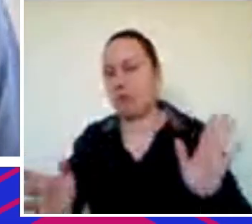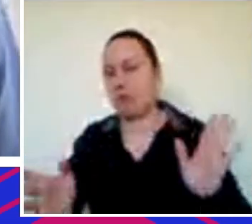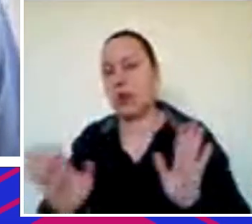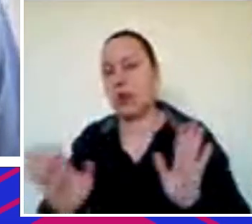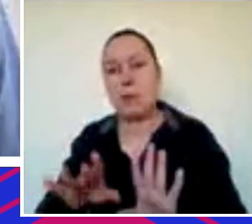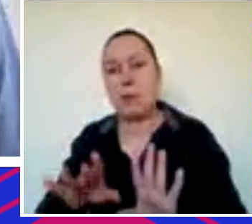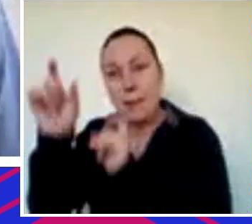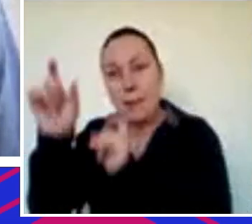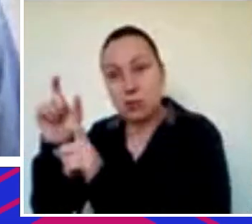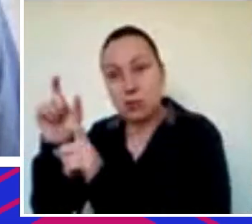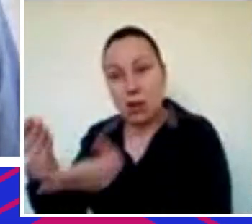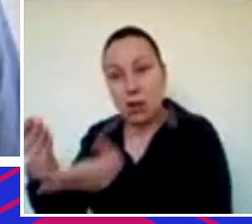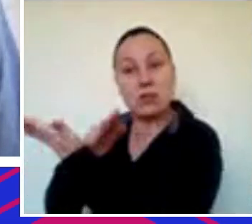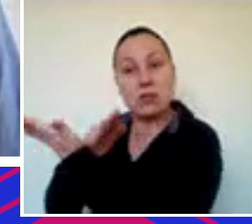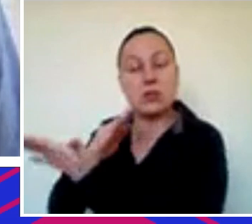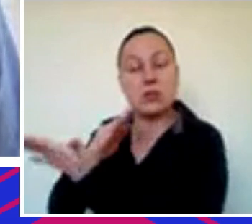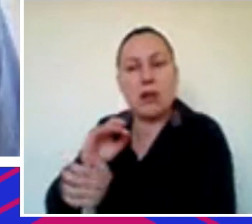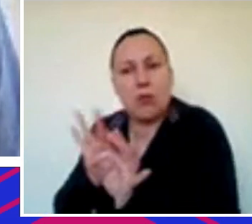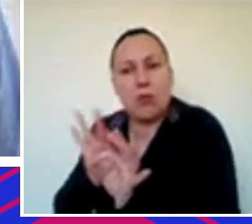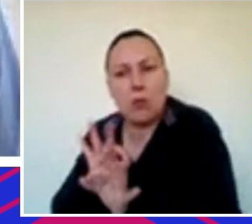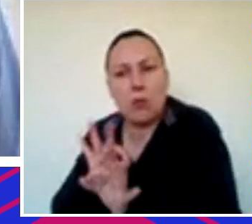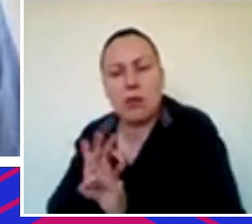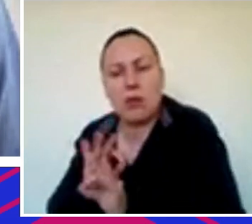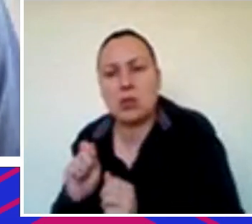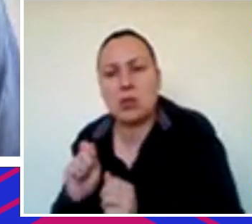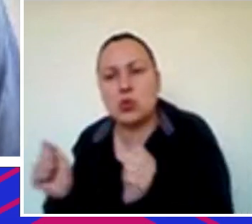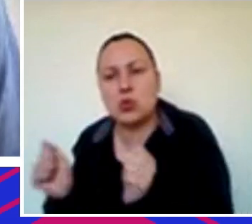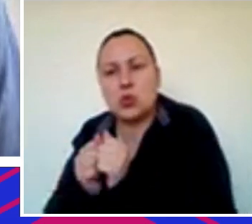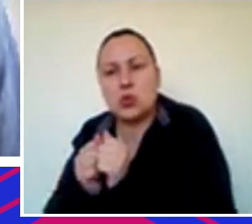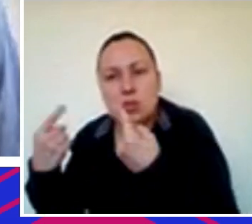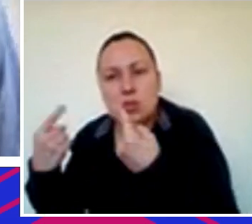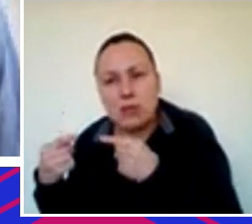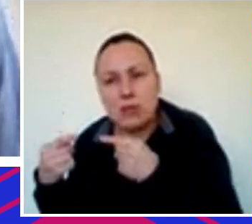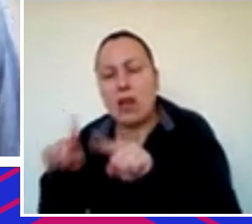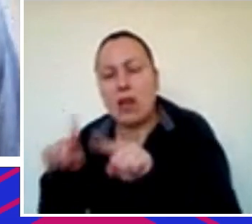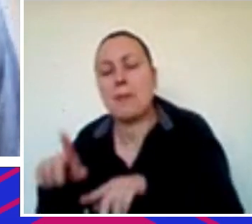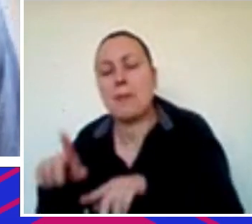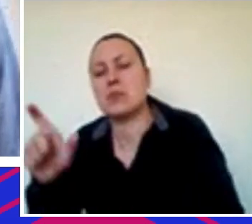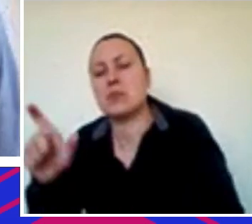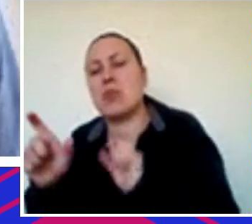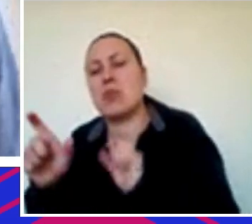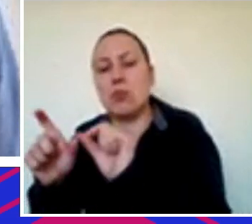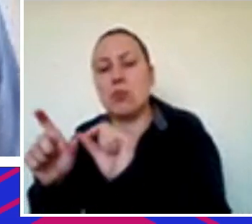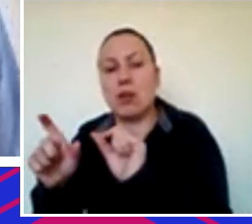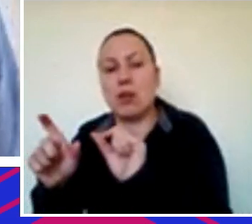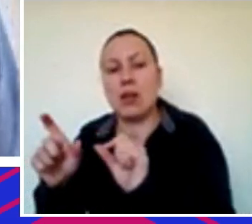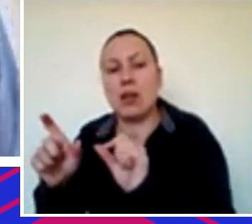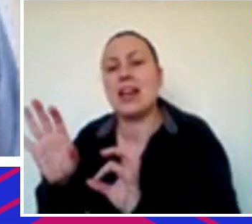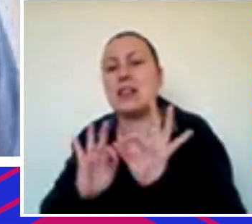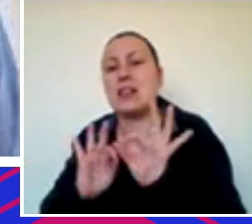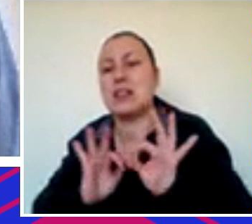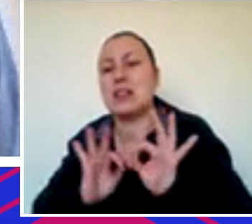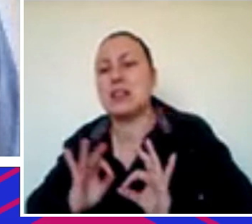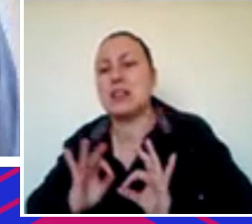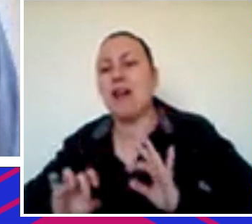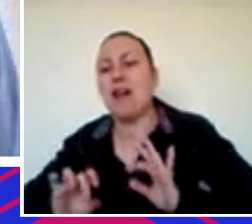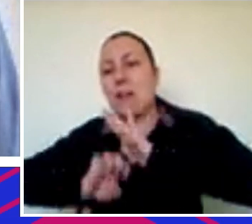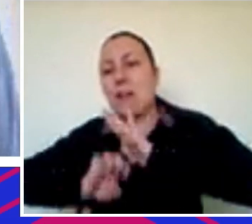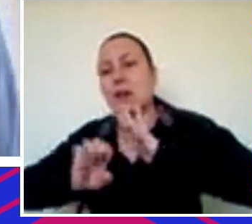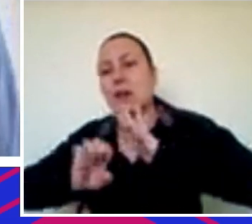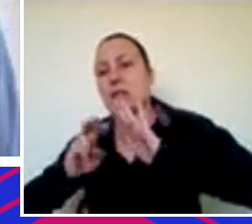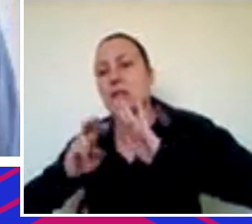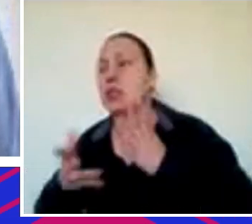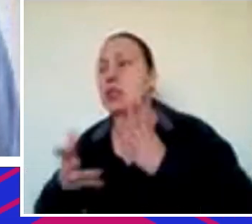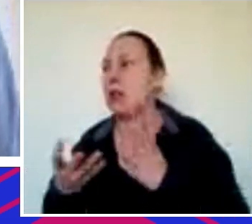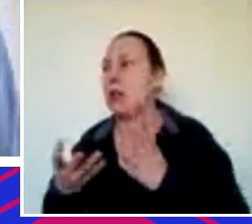estão ali que estão enfrentando os desafios contigo, né, são as pessoas que vão produzir a companhia, né, que vão construir aquela visão que você